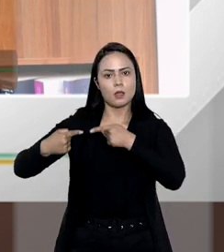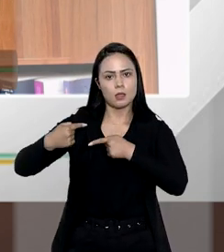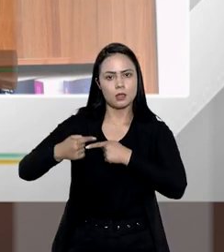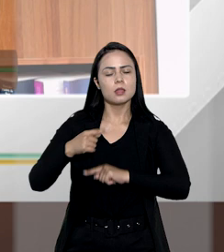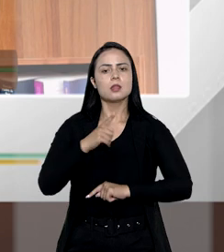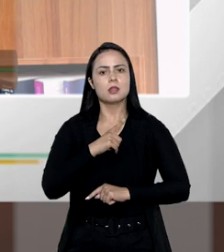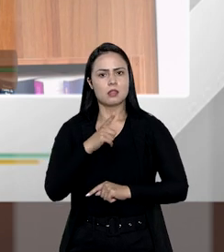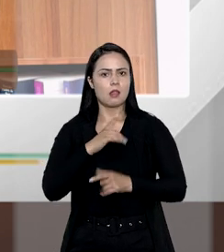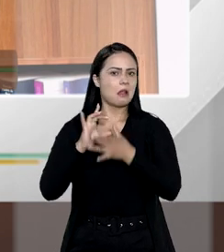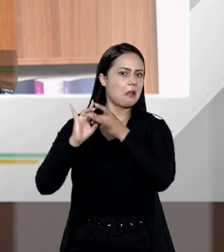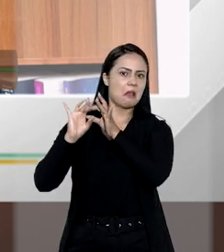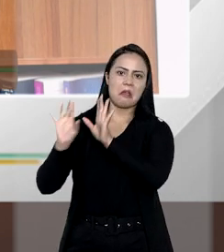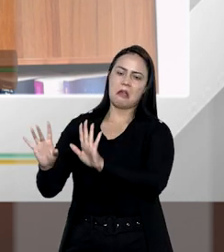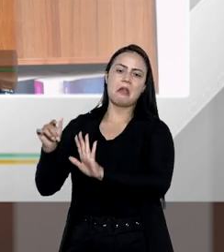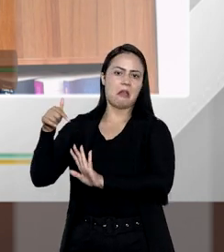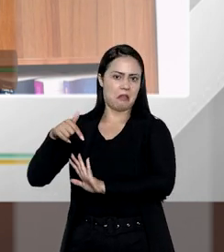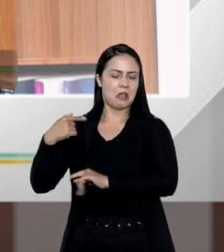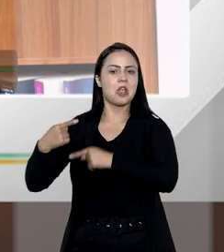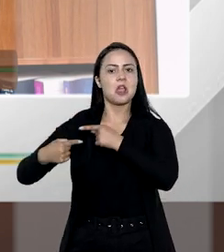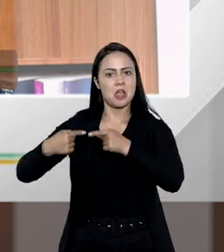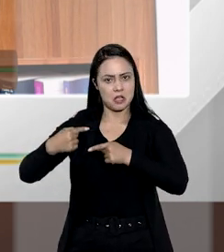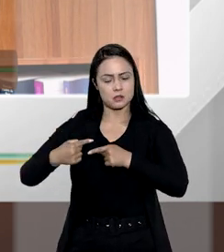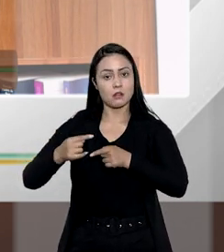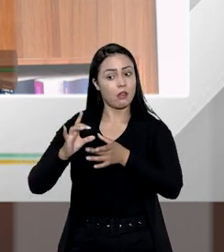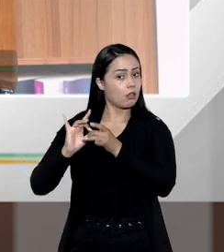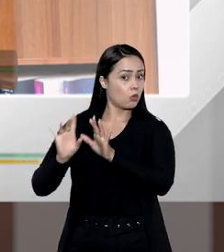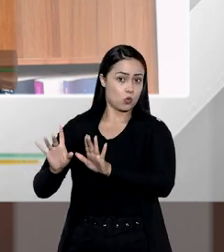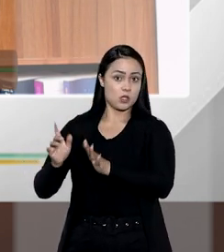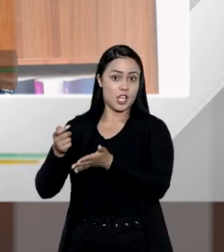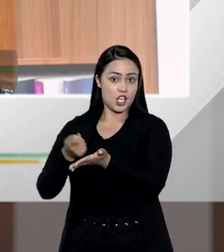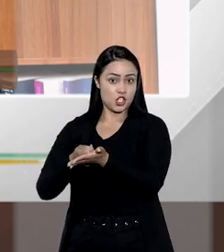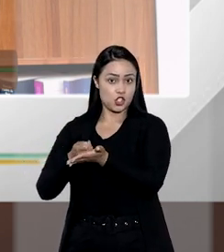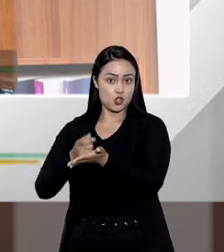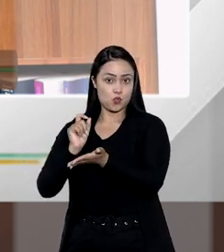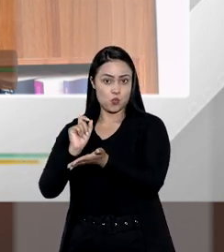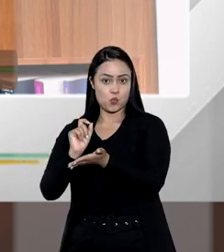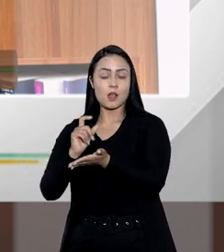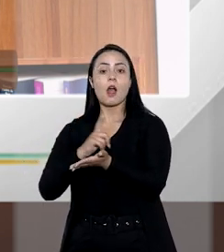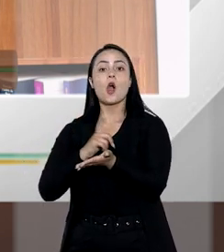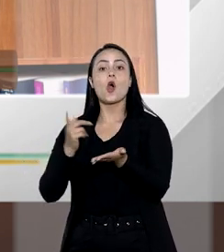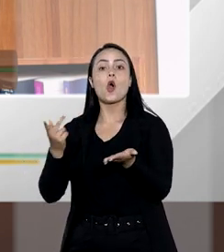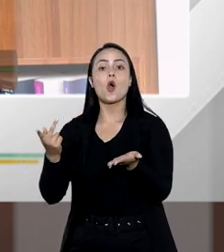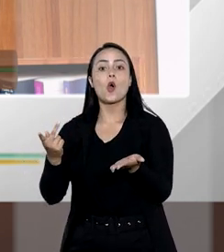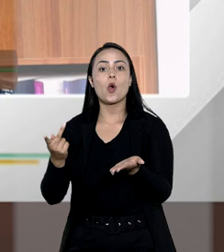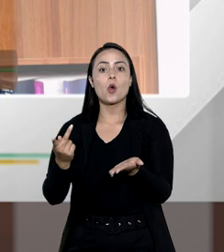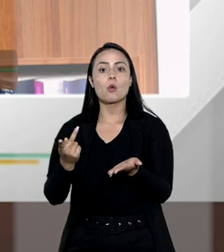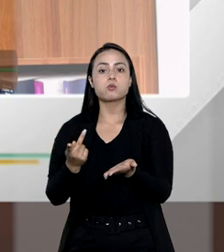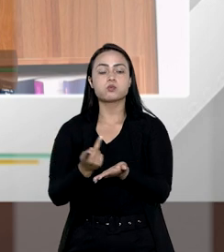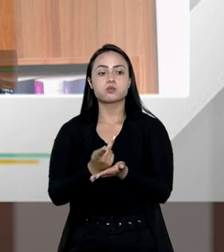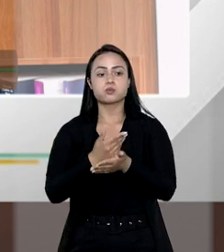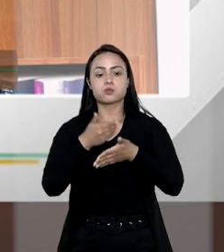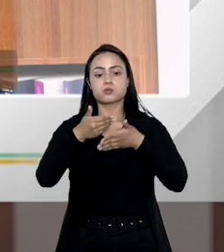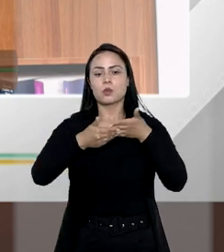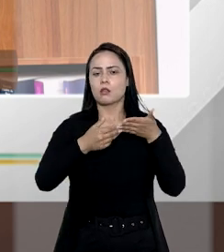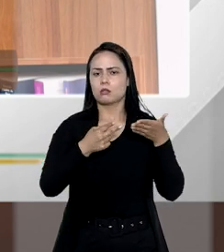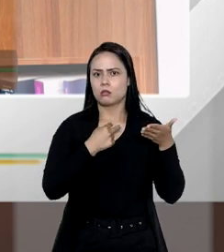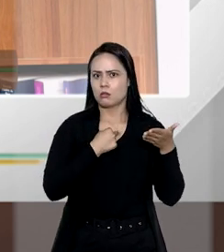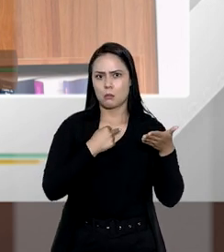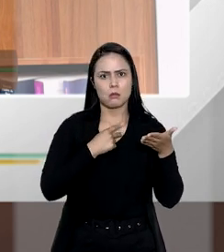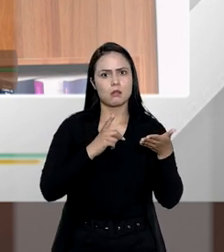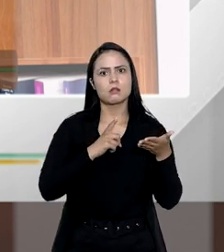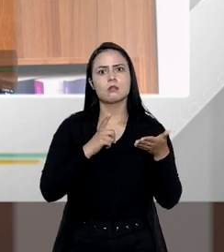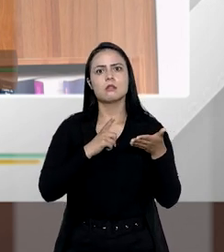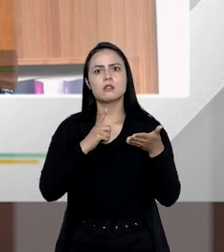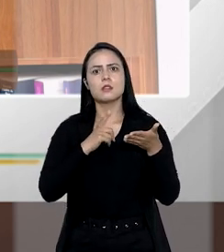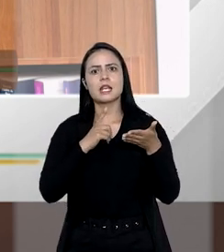possam renunciar a essa herança, e essa renúncia exige-se que aconteça de forma expressa. Ou seja, eu não posso ter